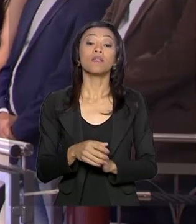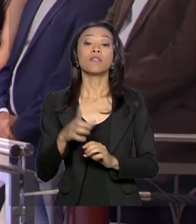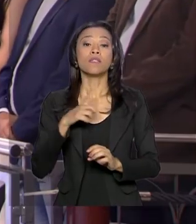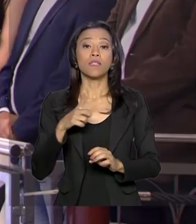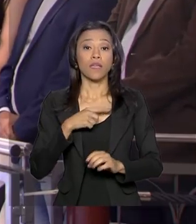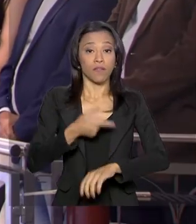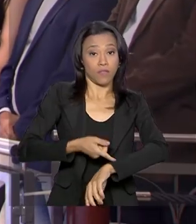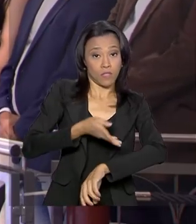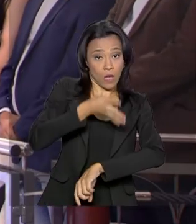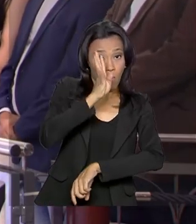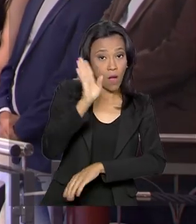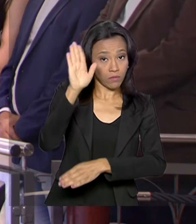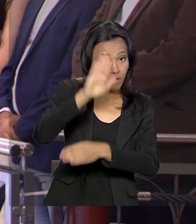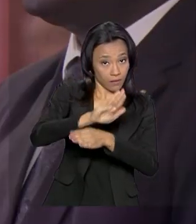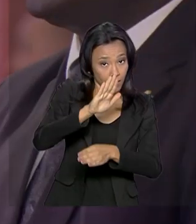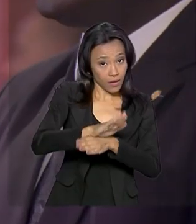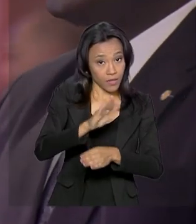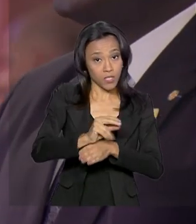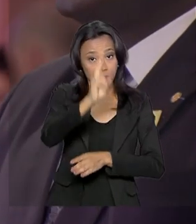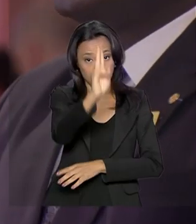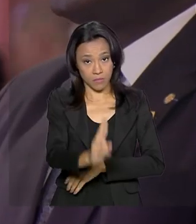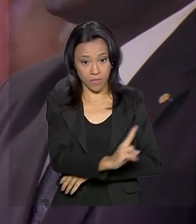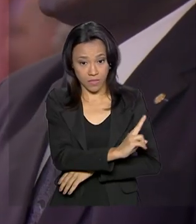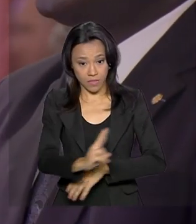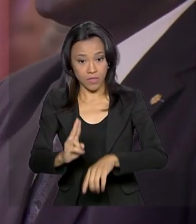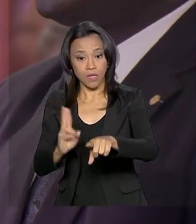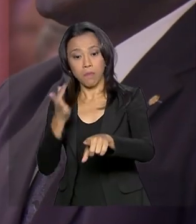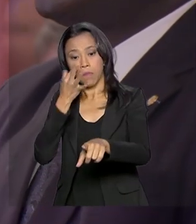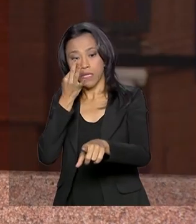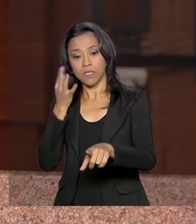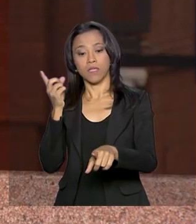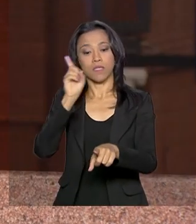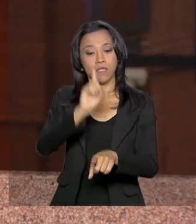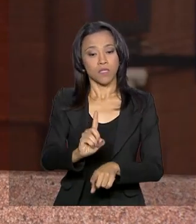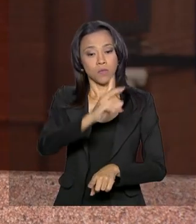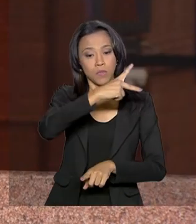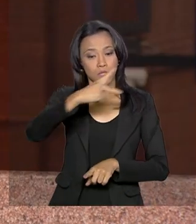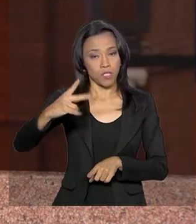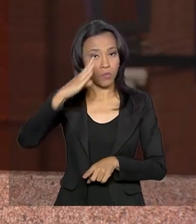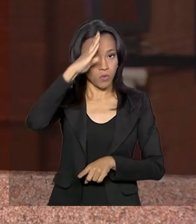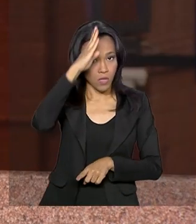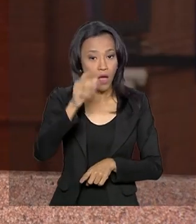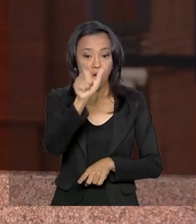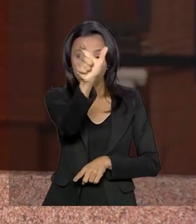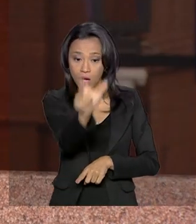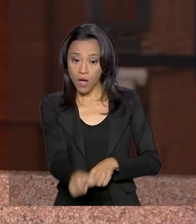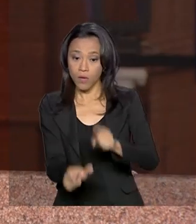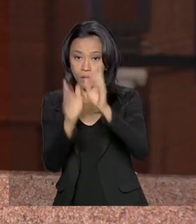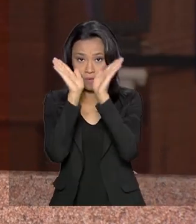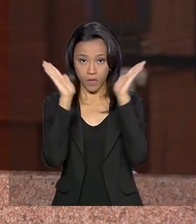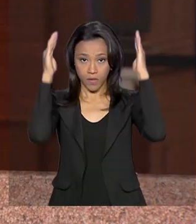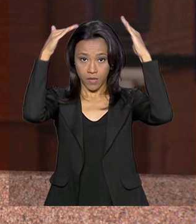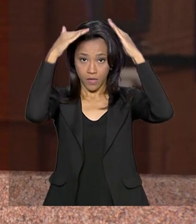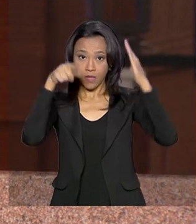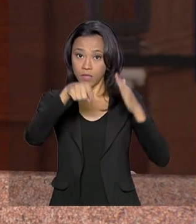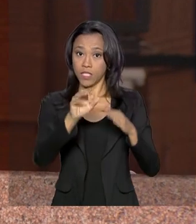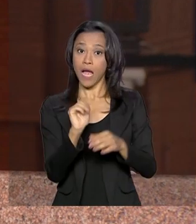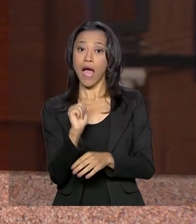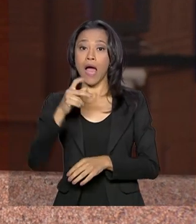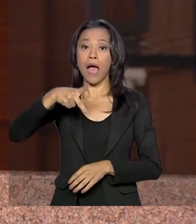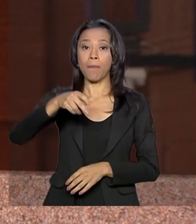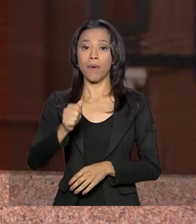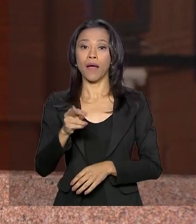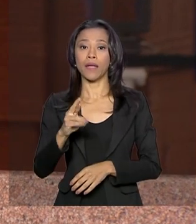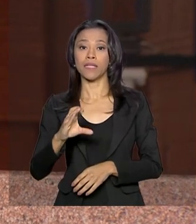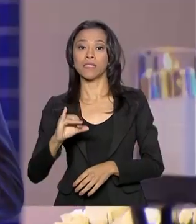das quatro da tarde contou com a presença do presidente Jair Bolsonaro. A celebração foi comandada pelo arcebispo de Aparecida, Dom